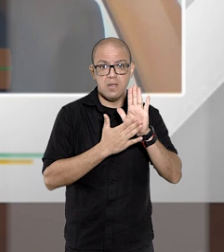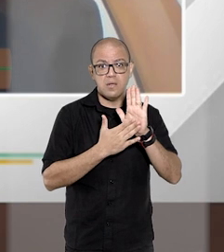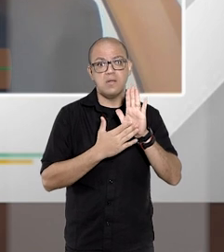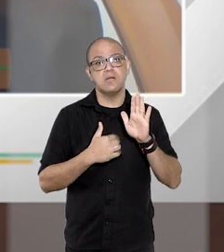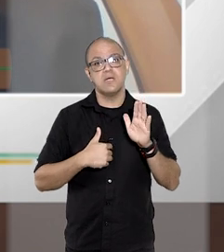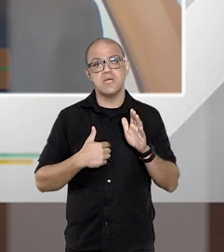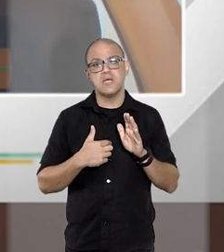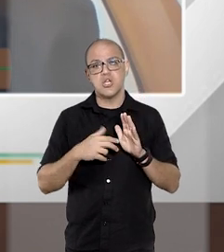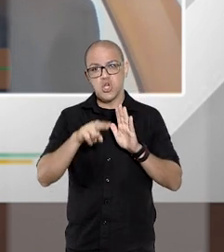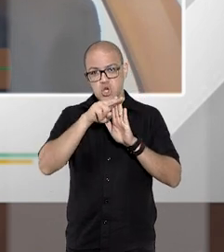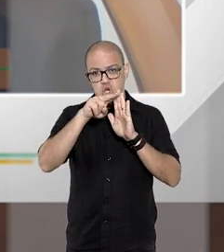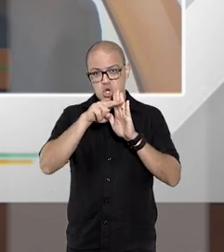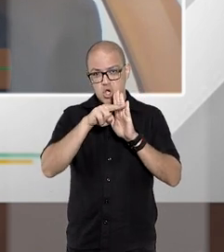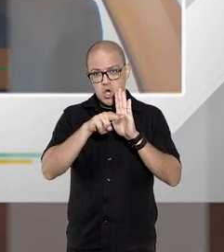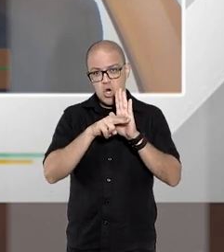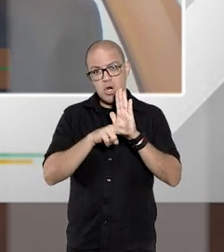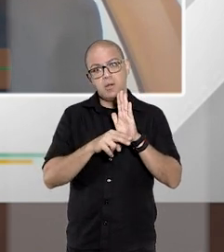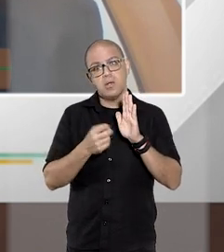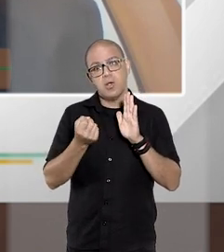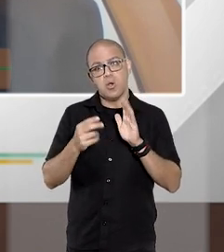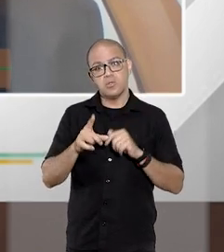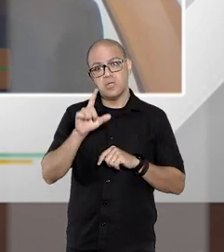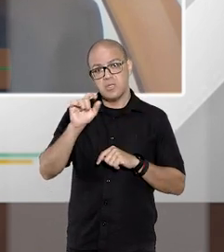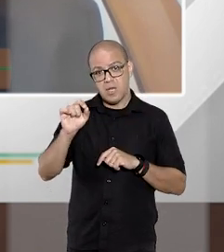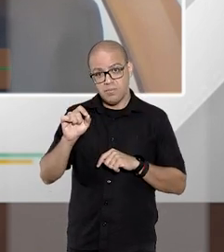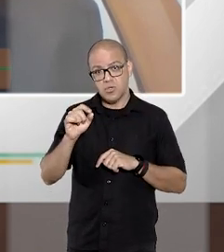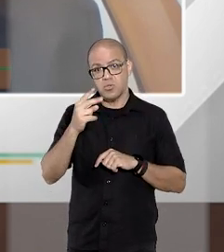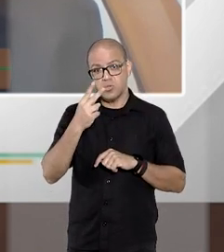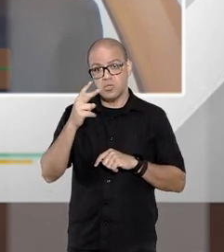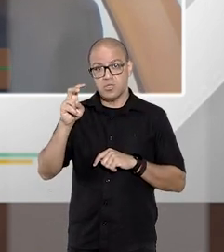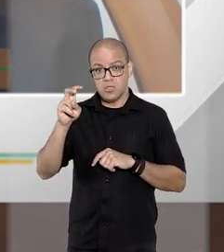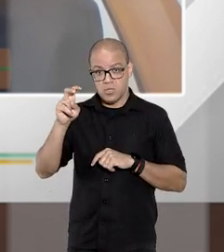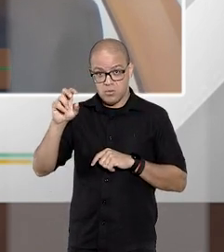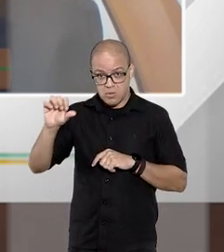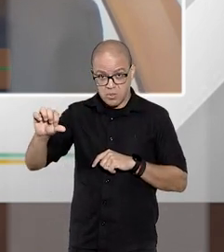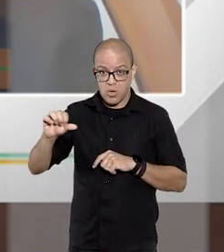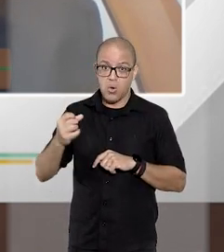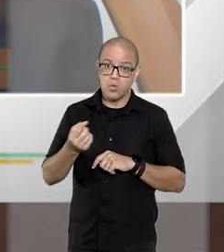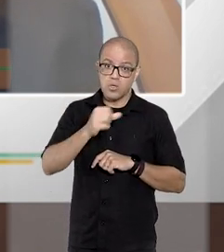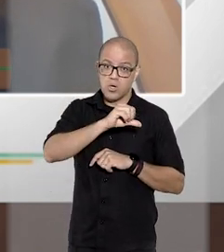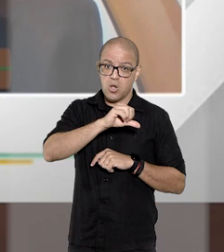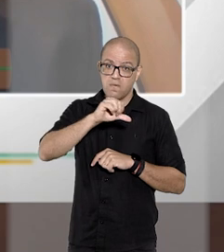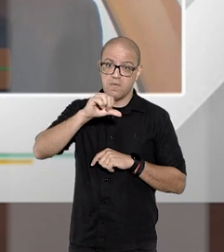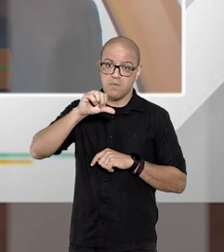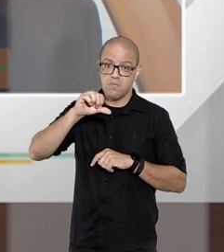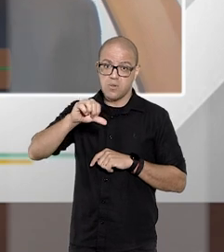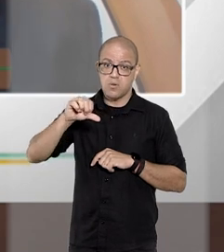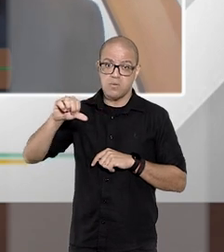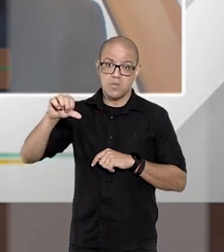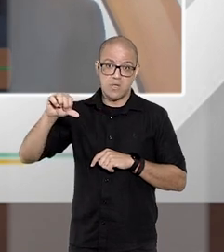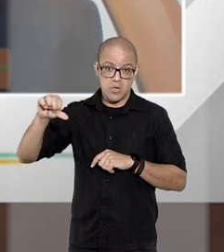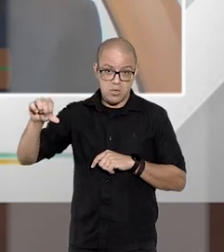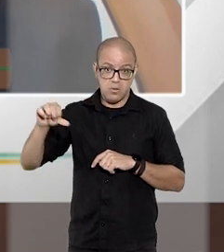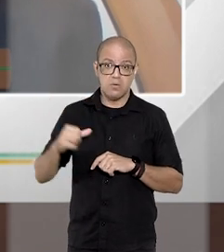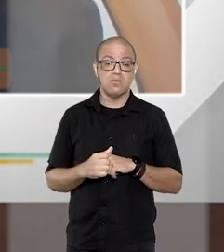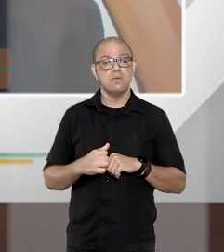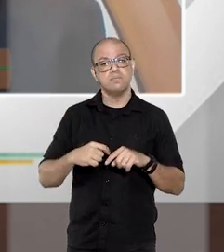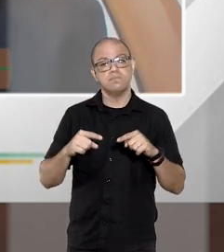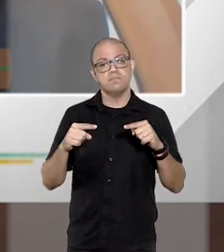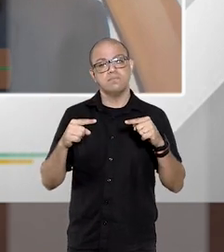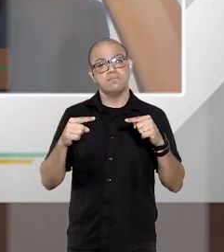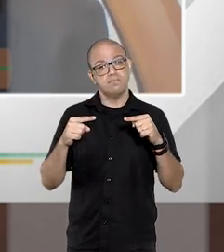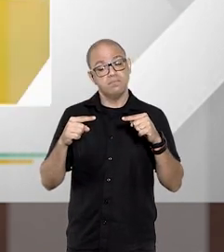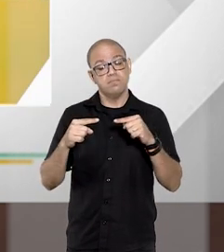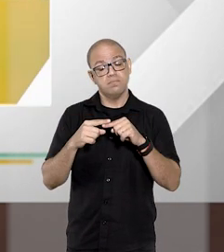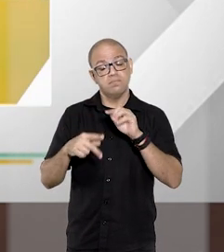das normas ou da 10259 ou da 9099 ele vai ter preferência em relação ao